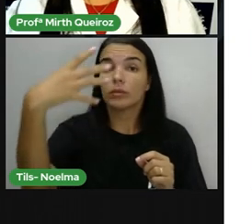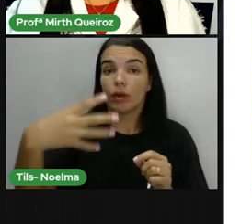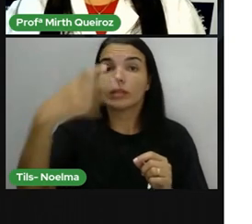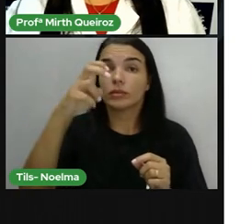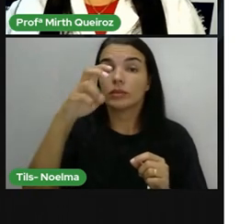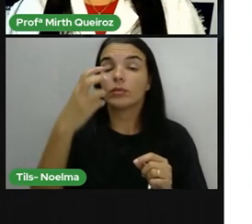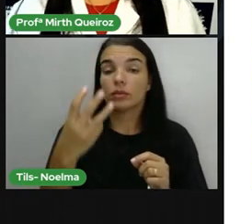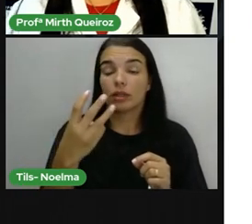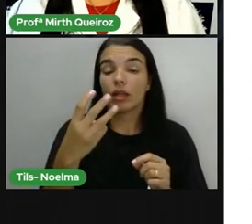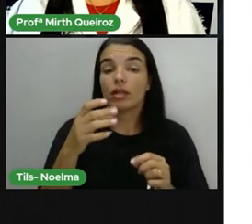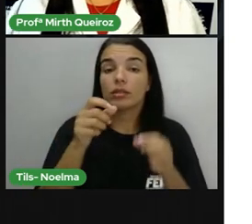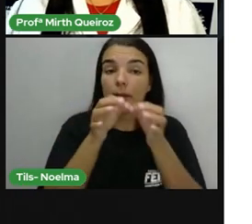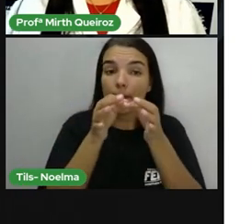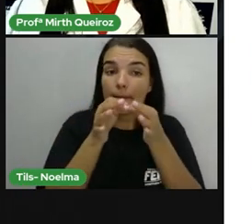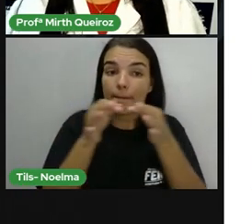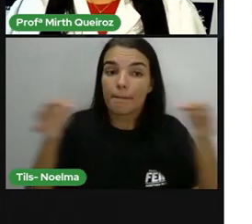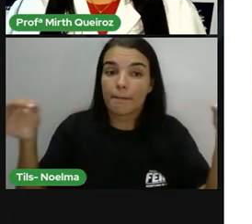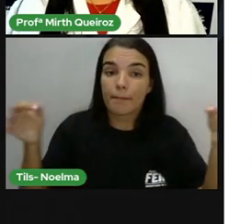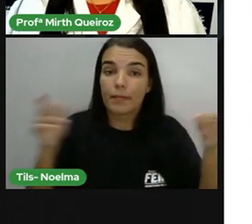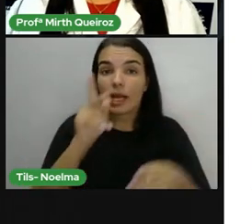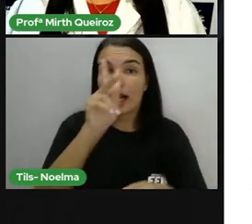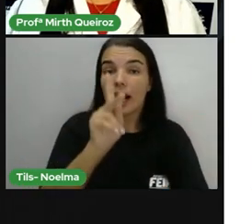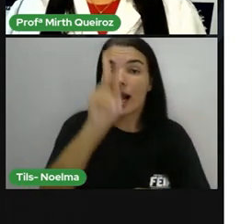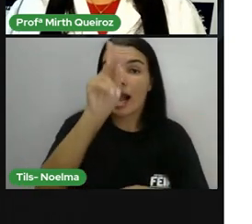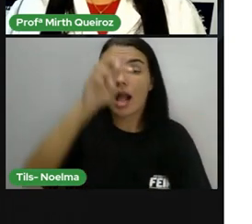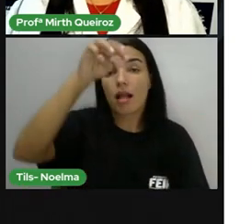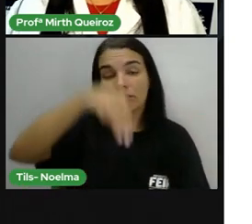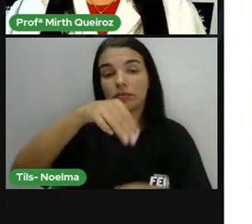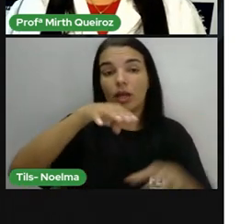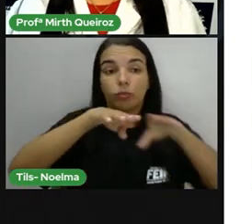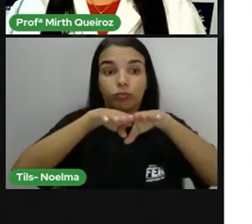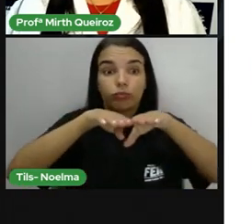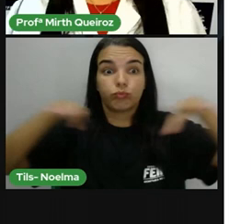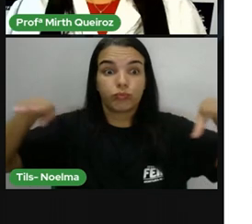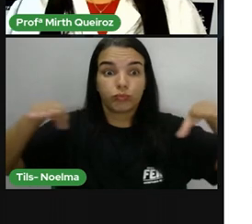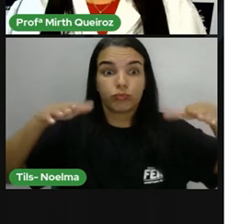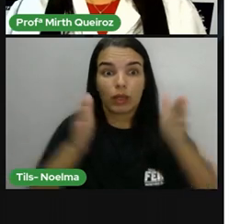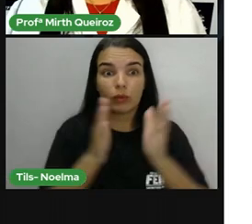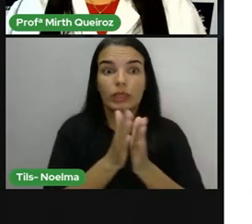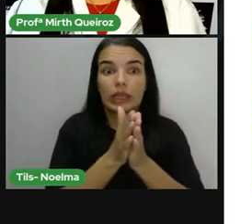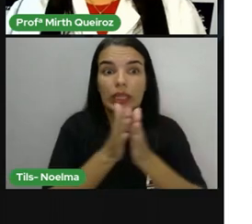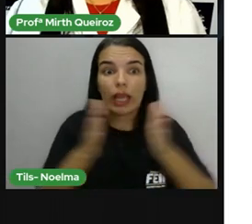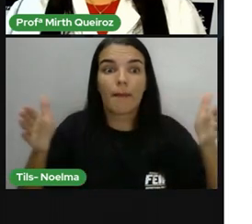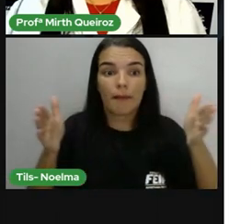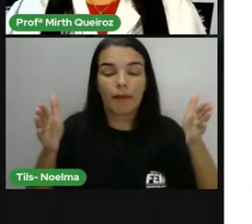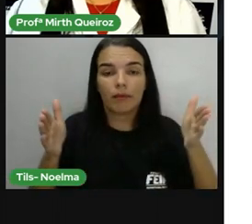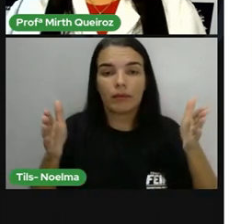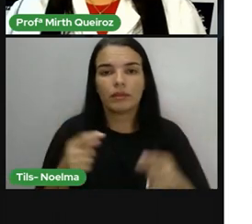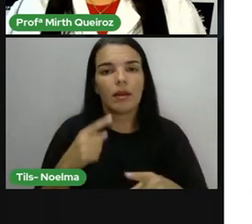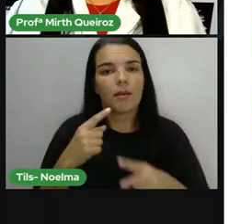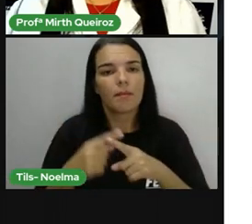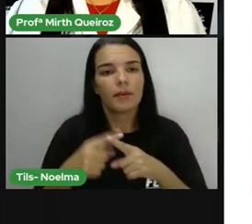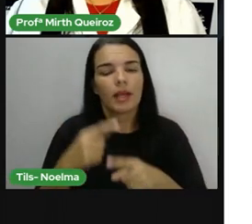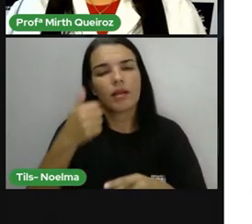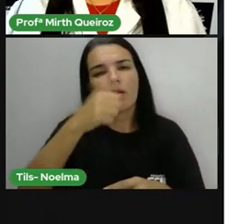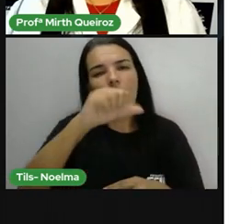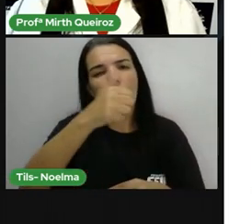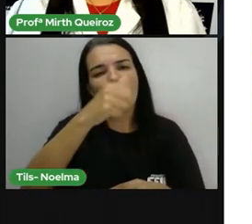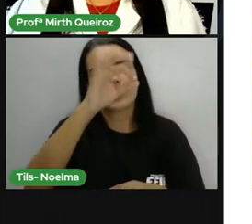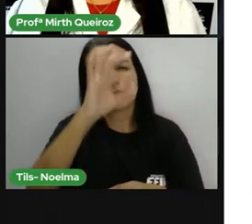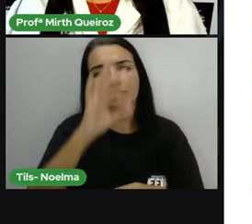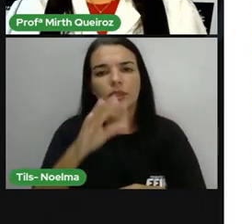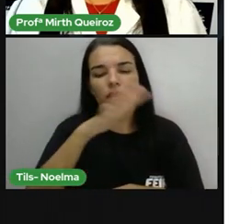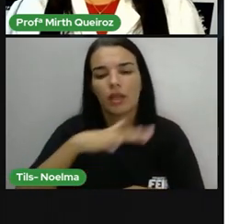.453 quilômetros quadrados, né, o que equivale a 11% do território